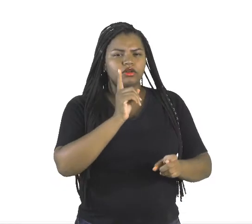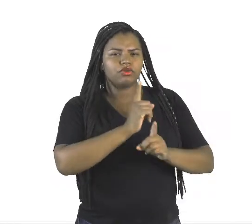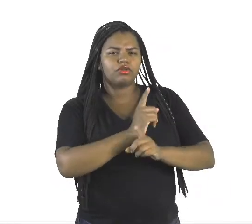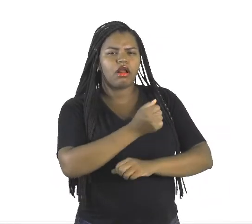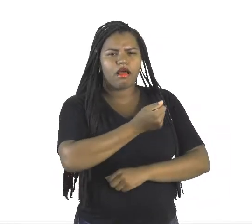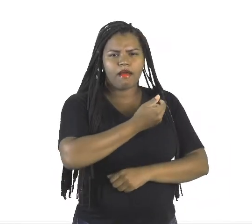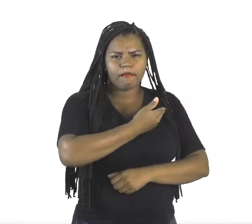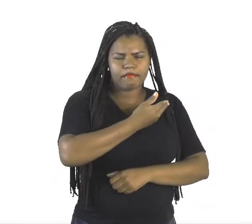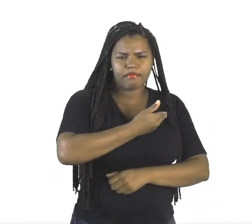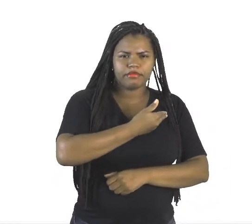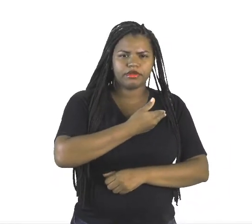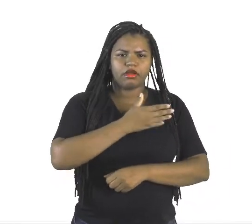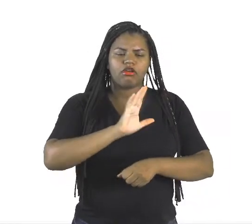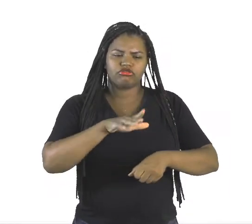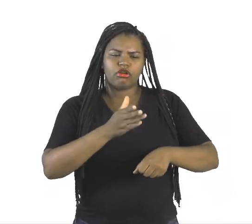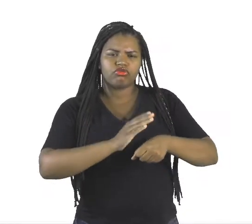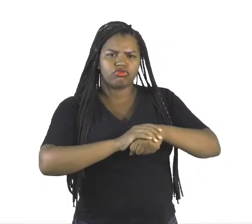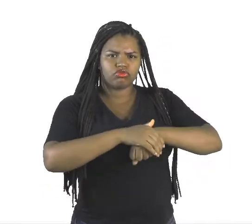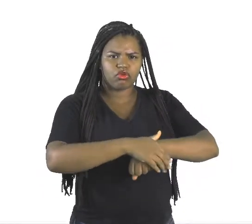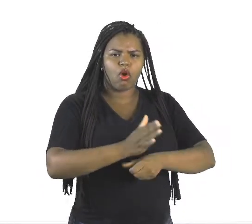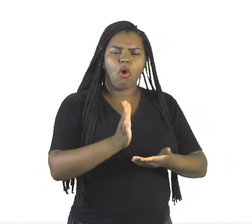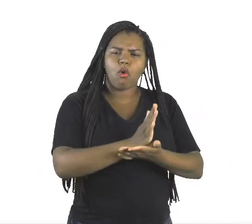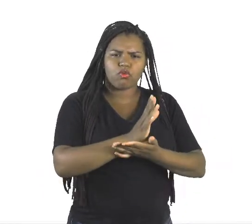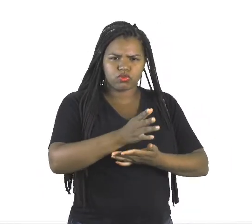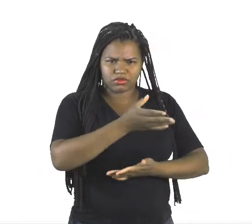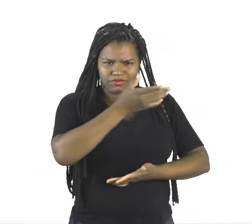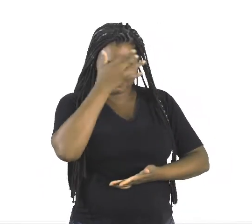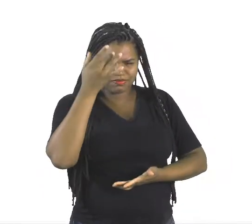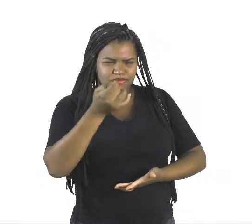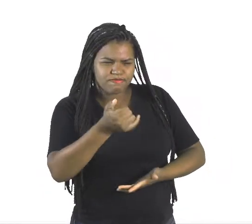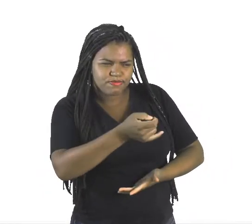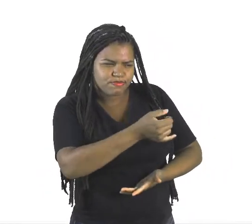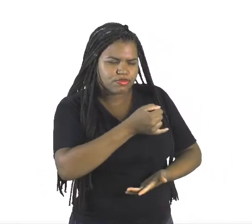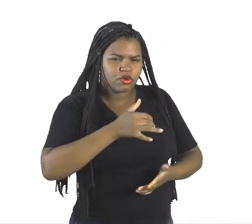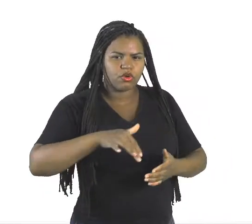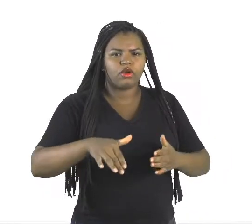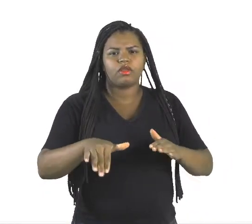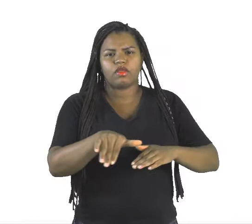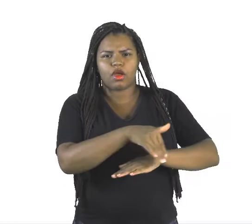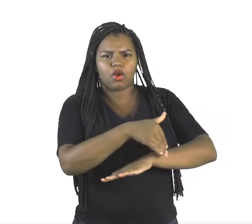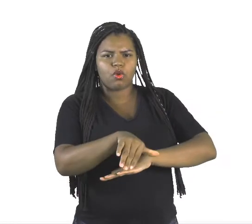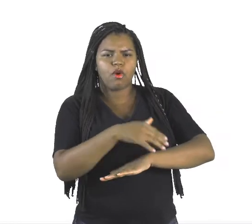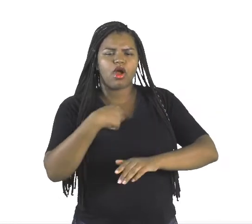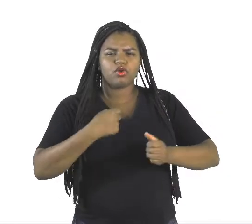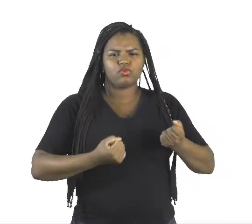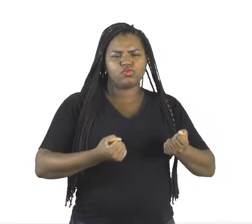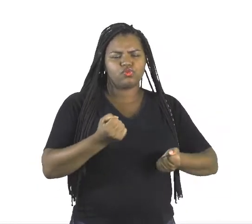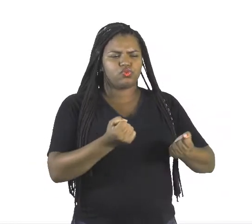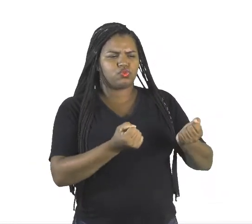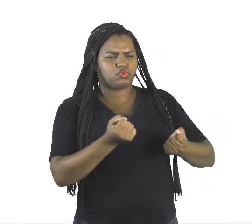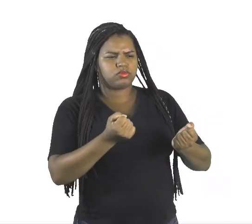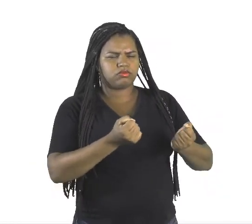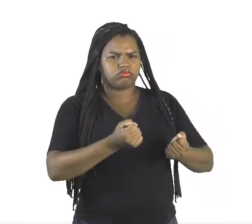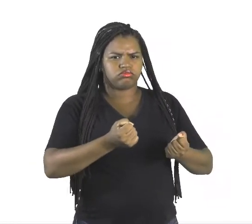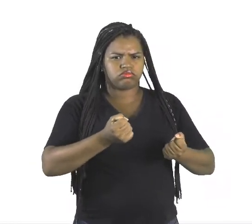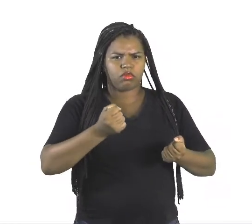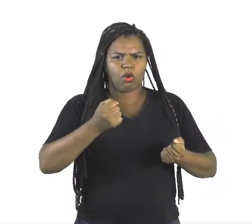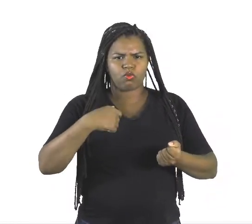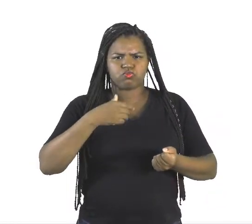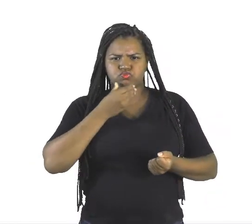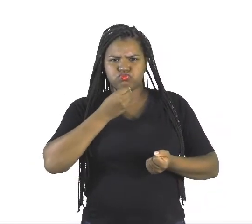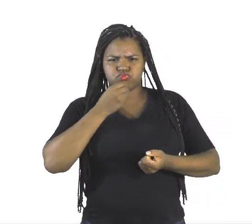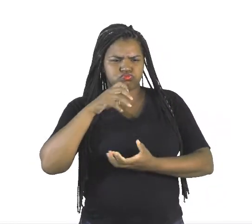Era noite, havia poucas pessoas na rua e eu dirigia. Um senhor aguarda lá,